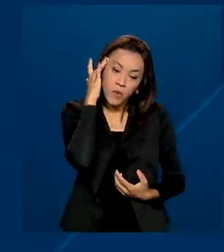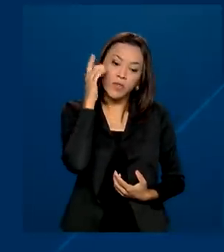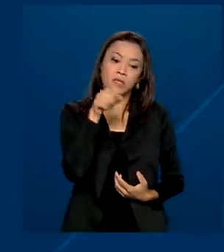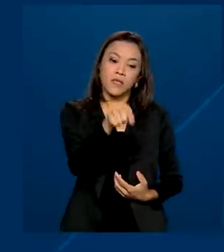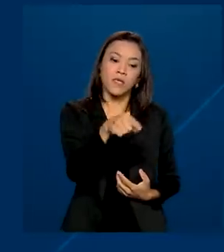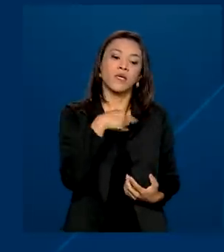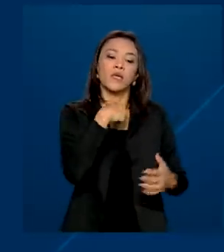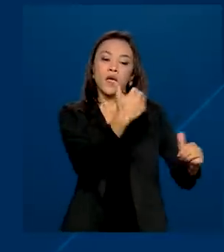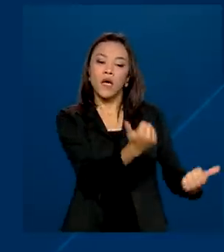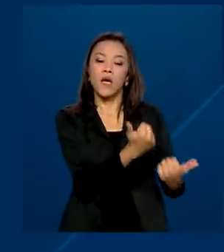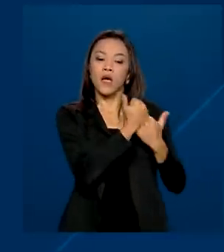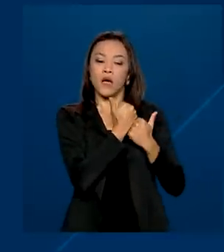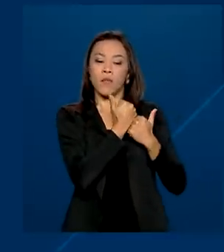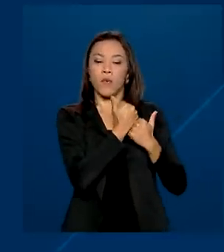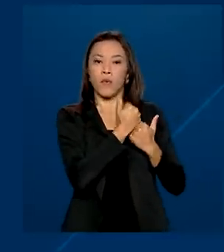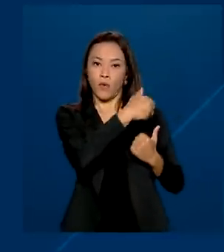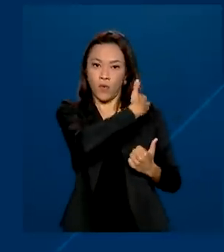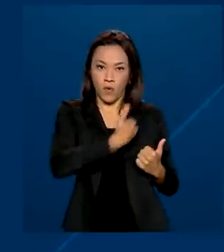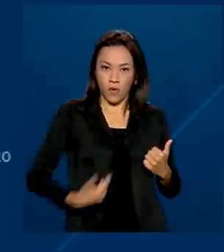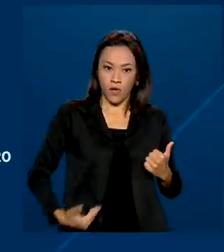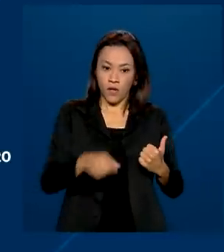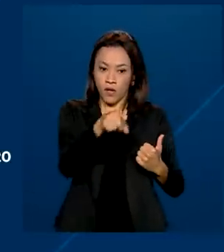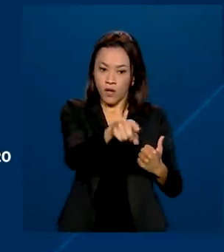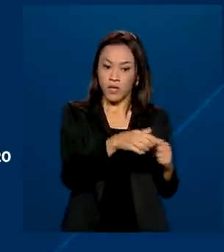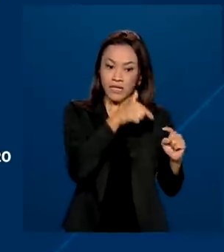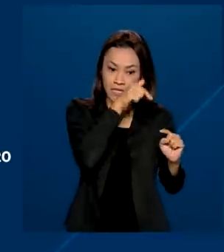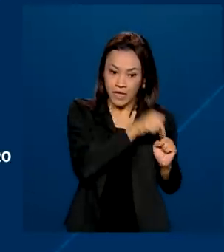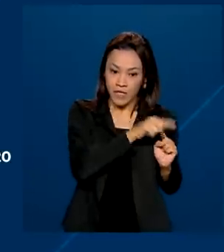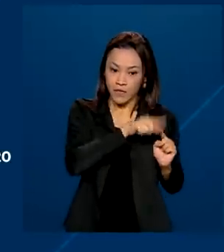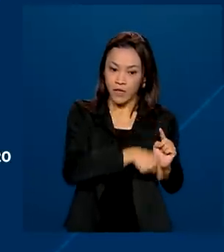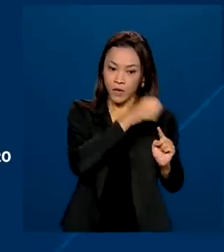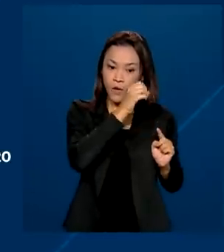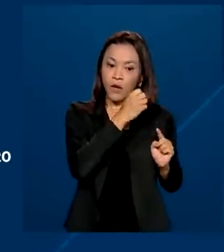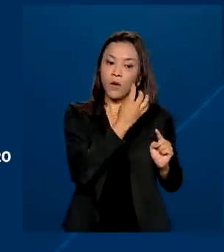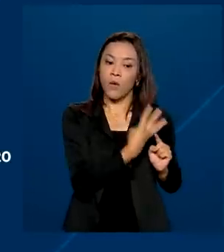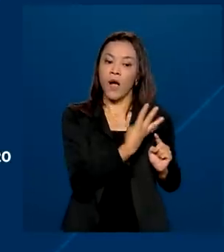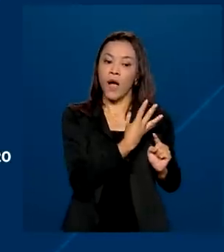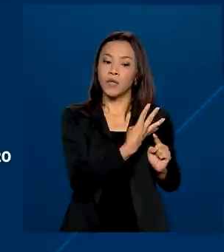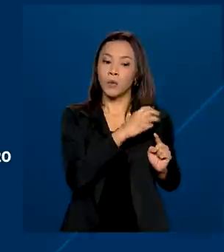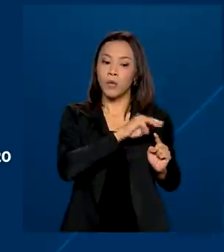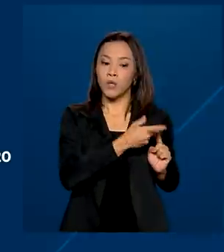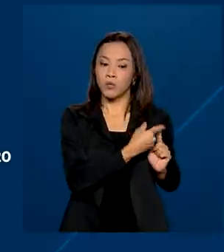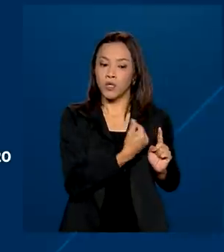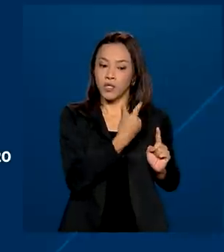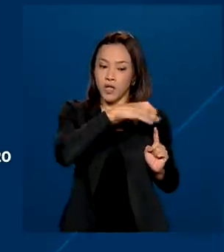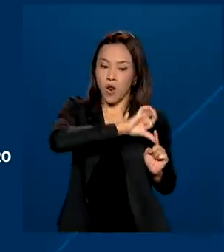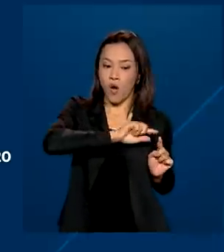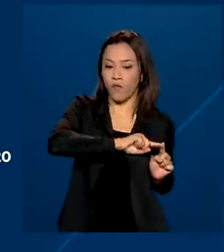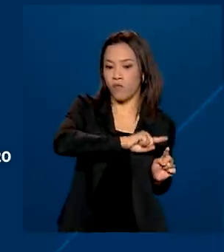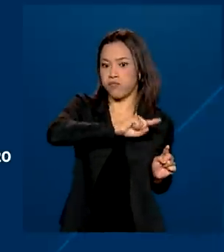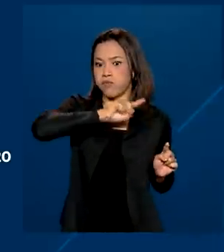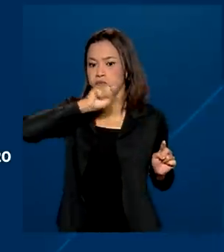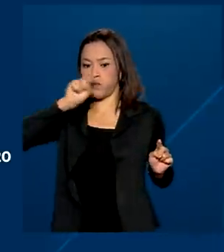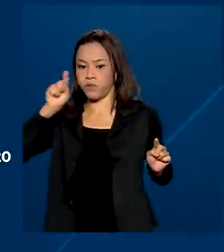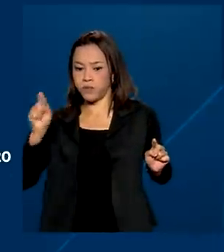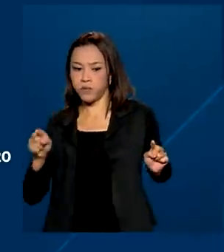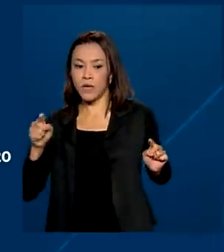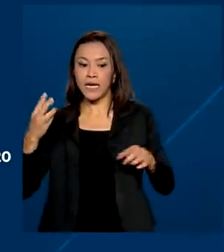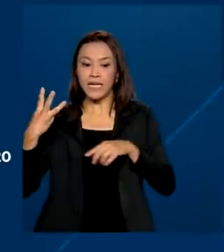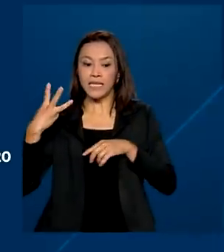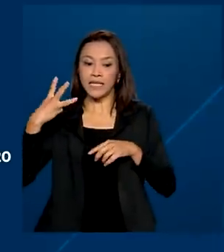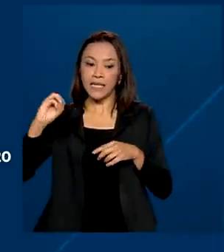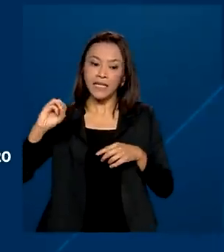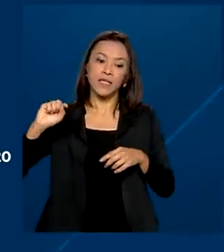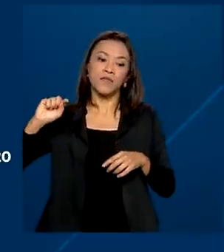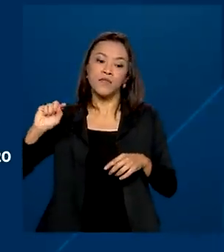programas sociais saltou de 16,4 milhões em 2019 para 30,2 milhões em